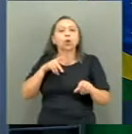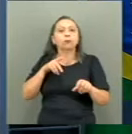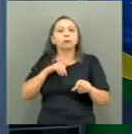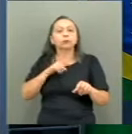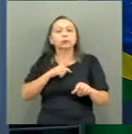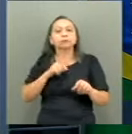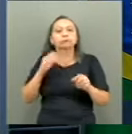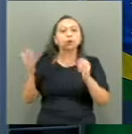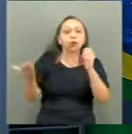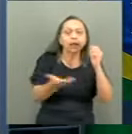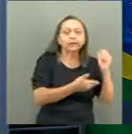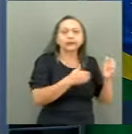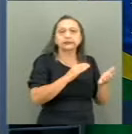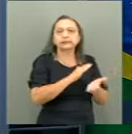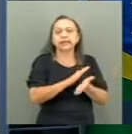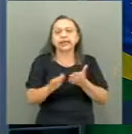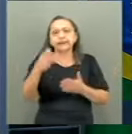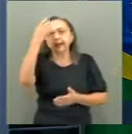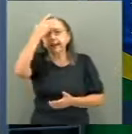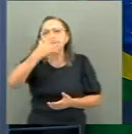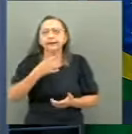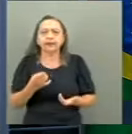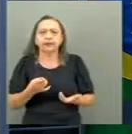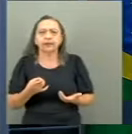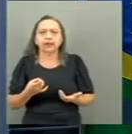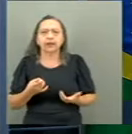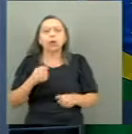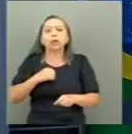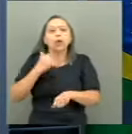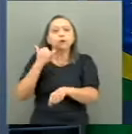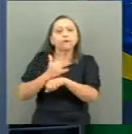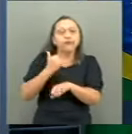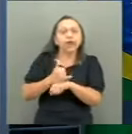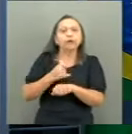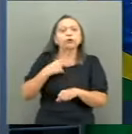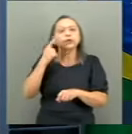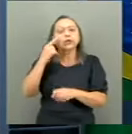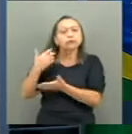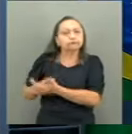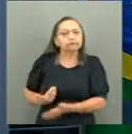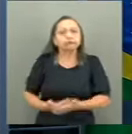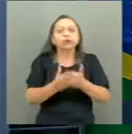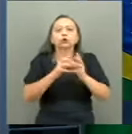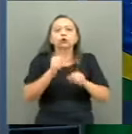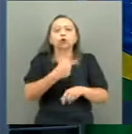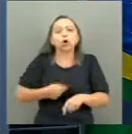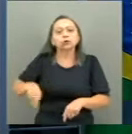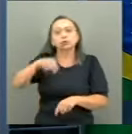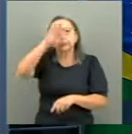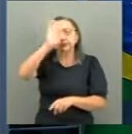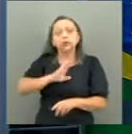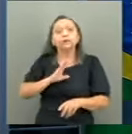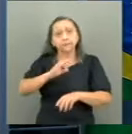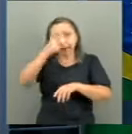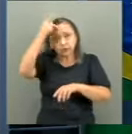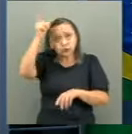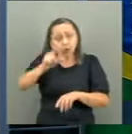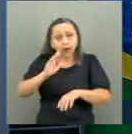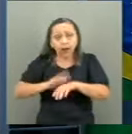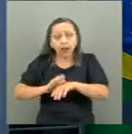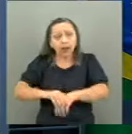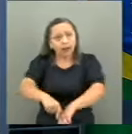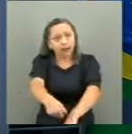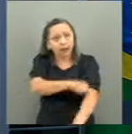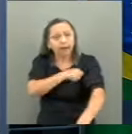sulhetas sem rosto, o aço que forjou a nossa geografia foi alçada por gente, por